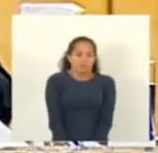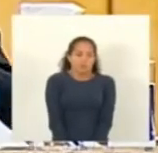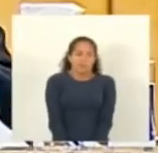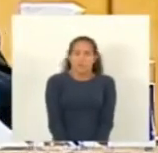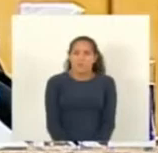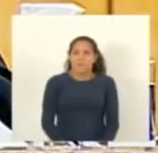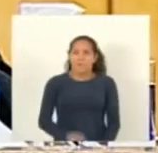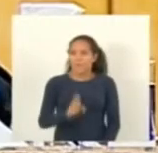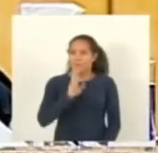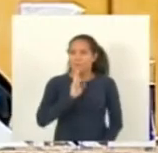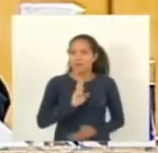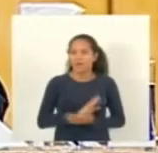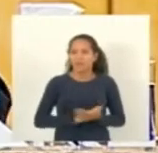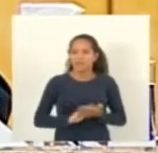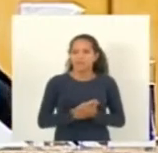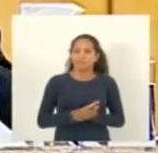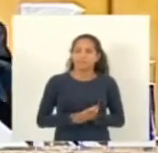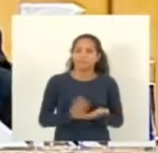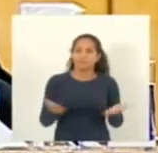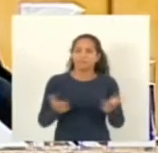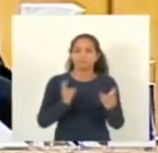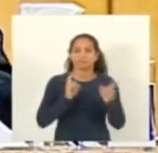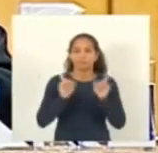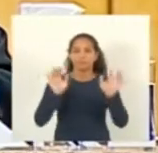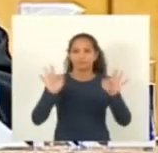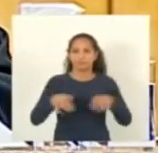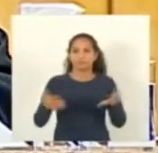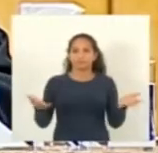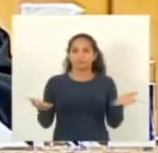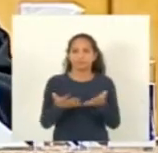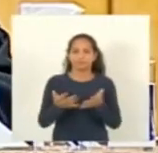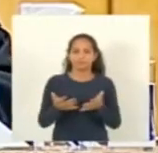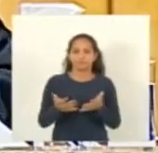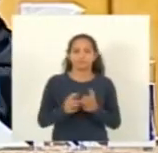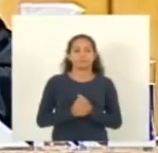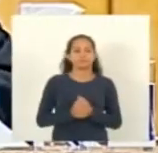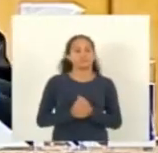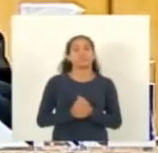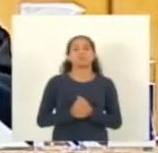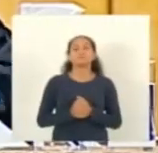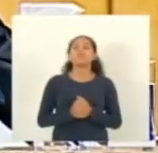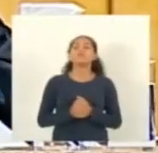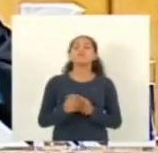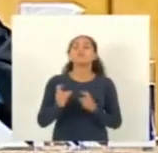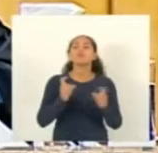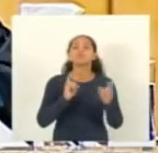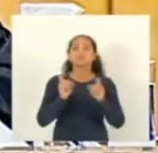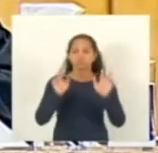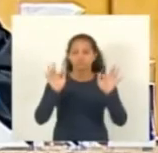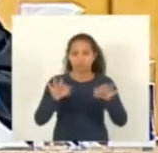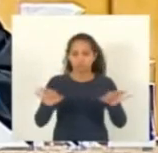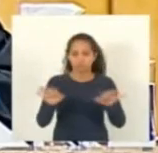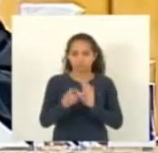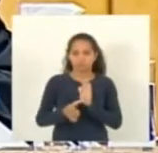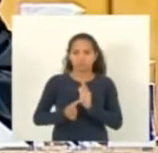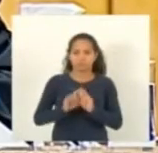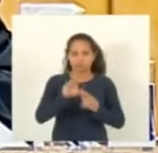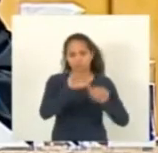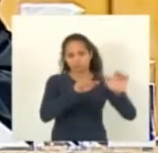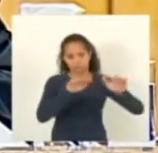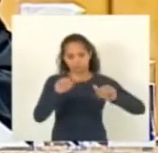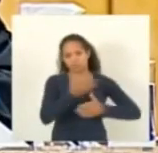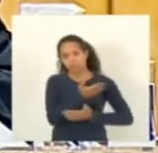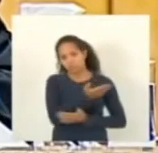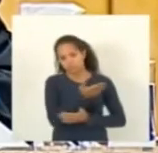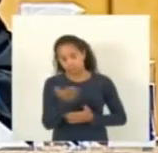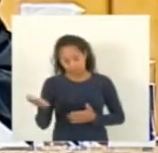não respondendo nós vamos encerrar a sessão e nada mais havido a tratar vou encerrar a presente sessão antes porém convoco os